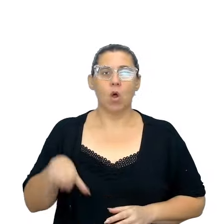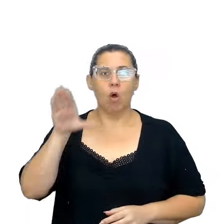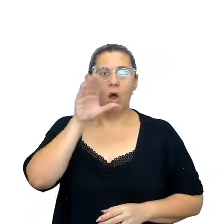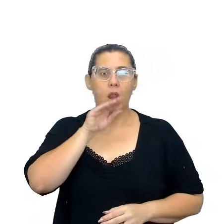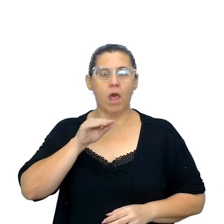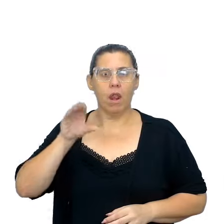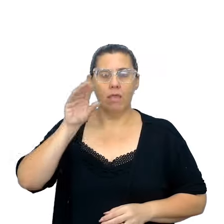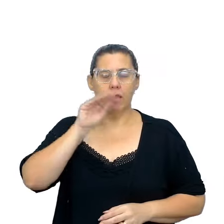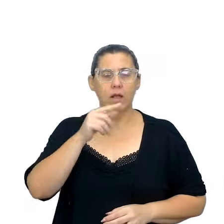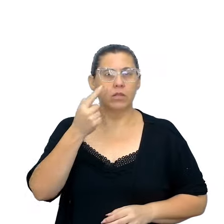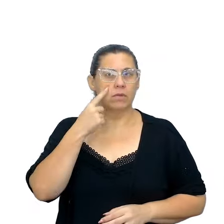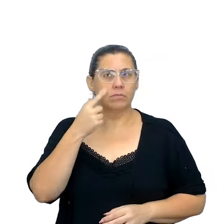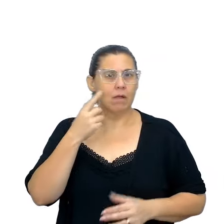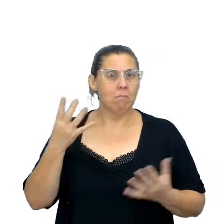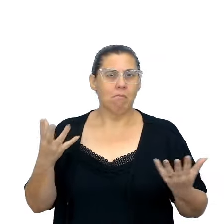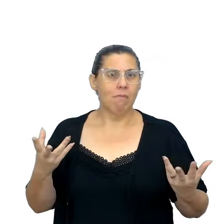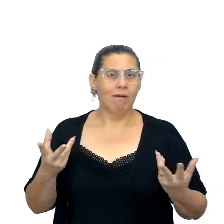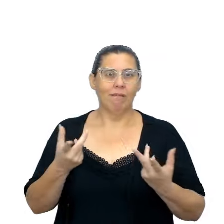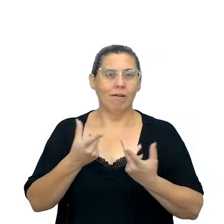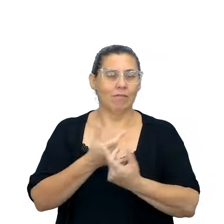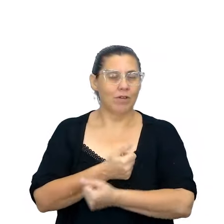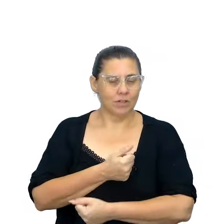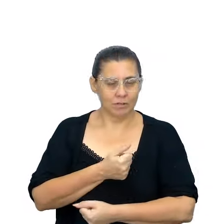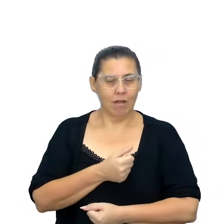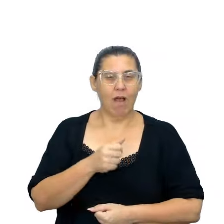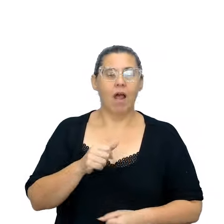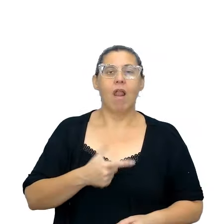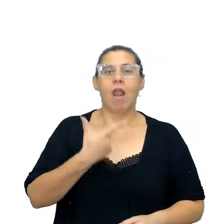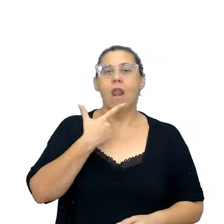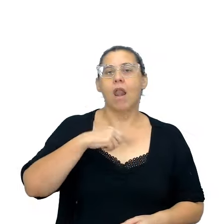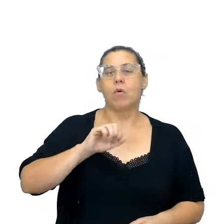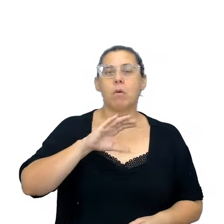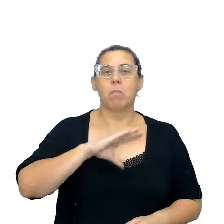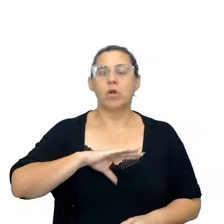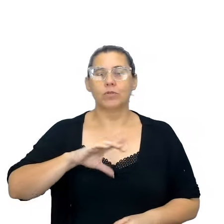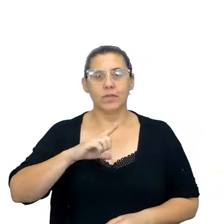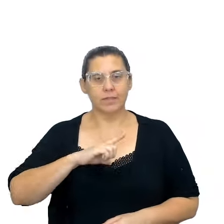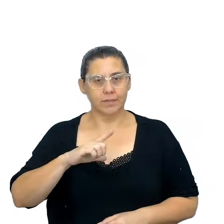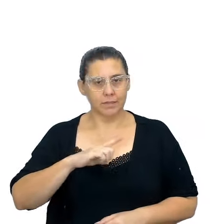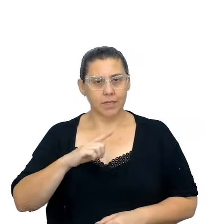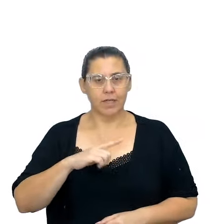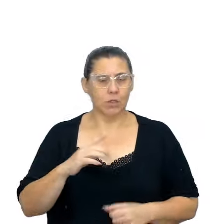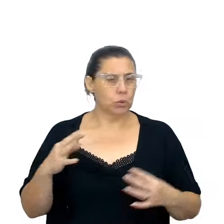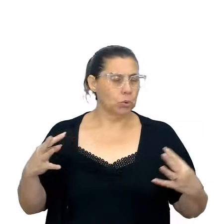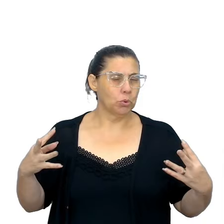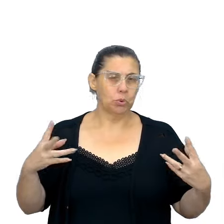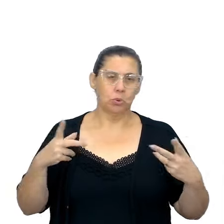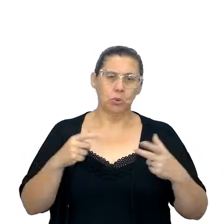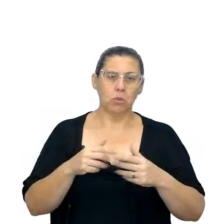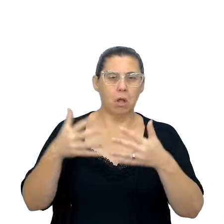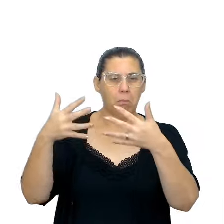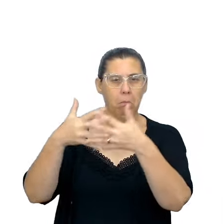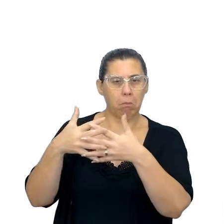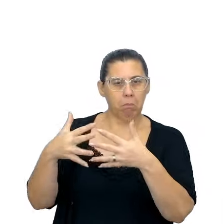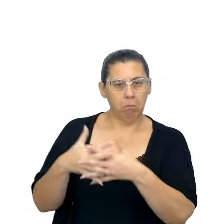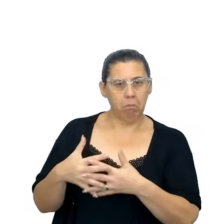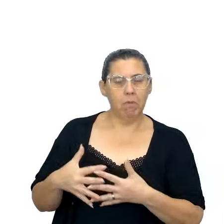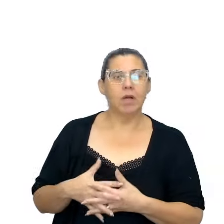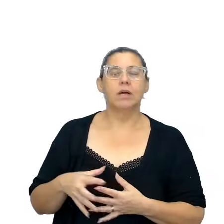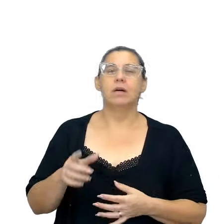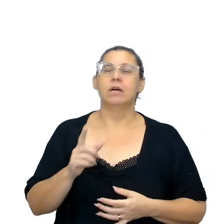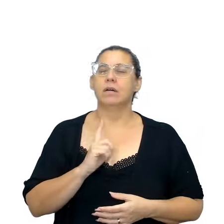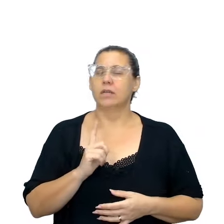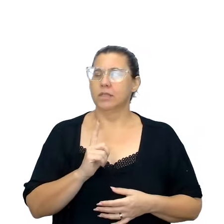veja a riqueza que a língua portuguesa nos oferece, né, diante de toda essa complexidade que